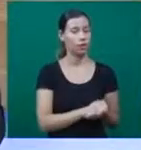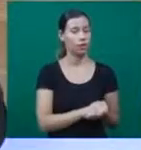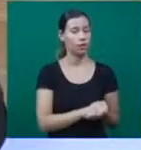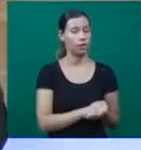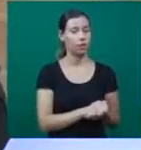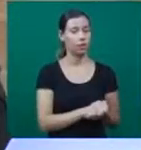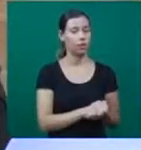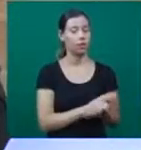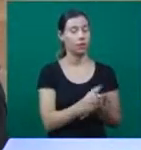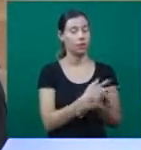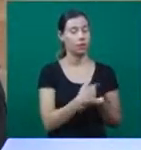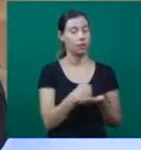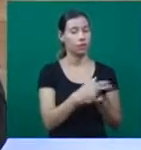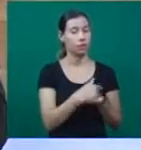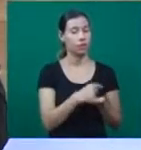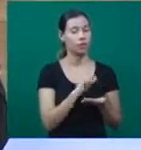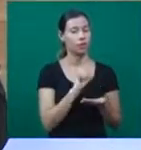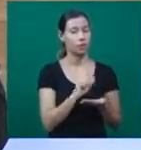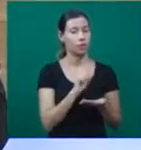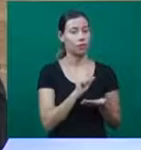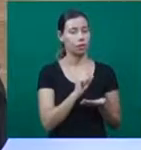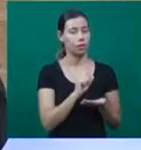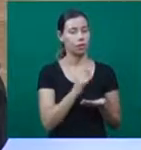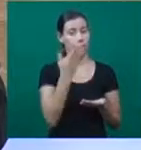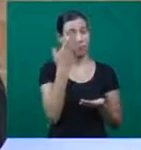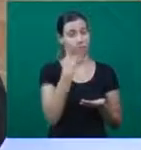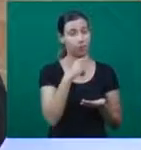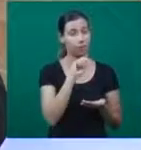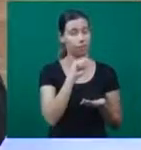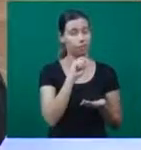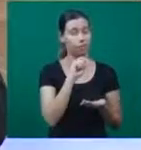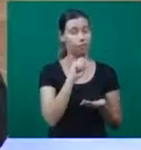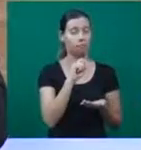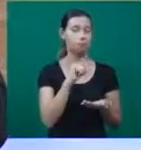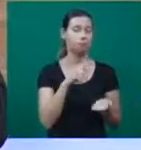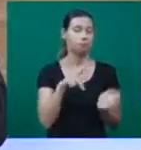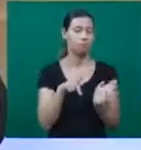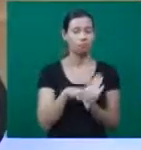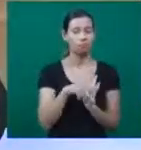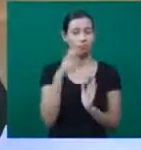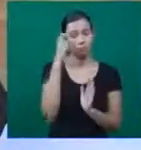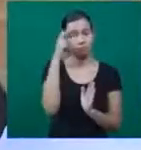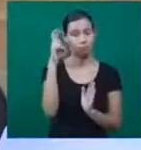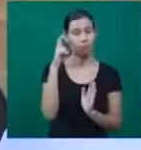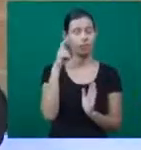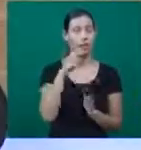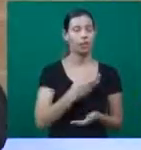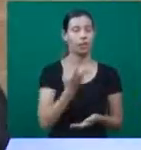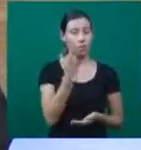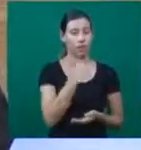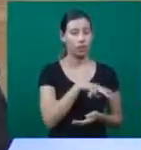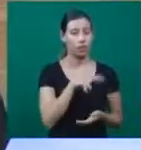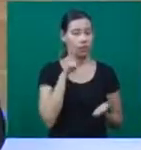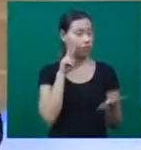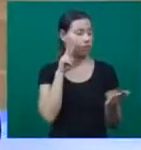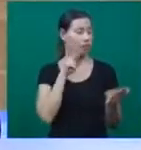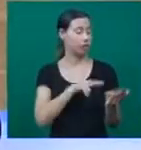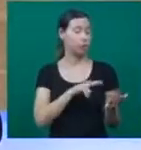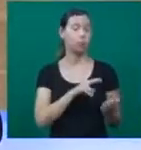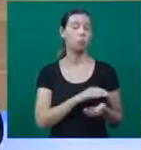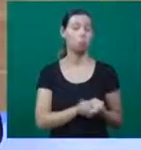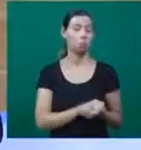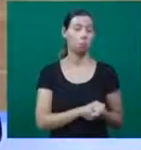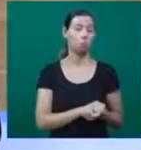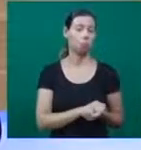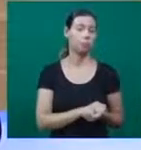cores, e essas cores, esses desenhos, elas também estão representadas nas páginas do livro, é mesmo? Exatamente, exatamente. justamente para que a criança tenha